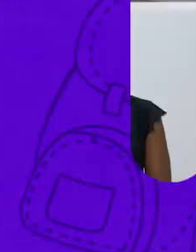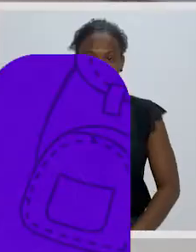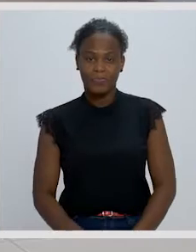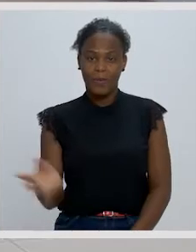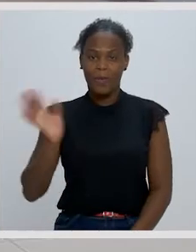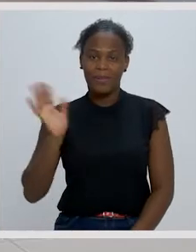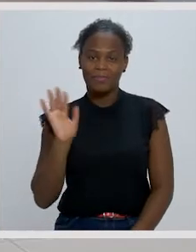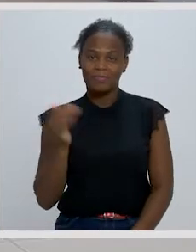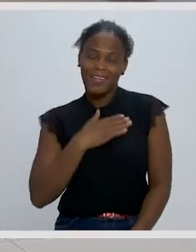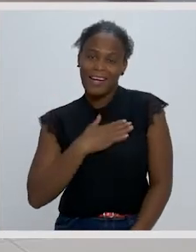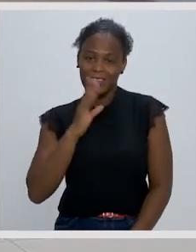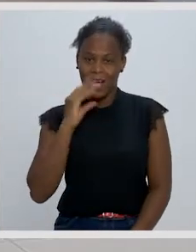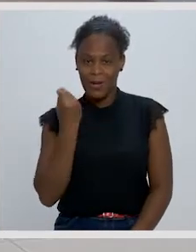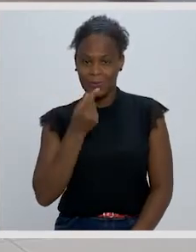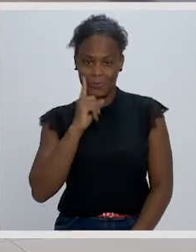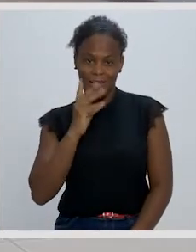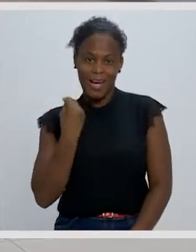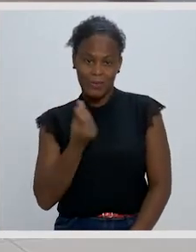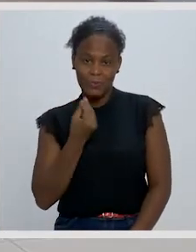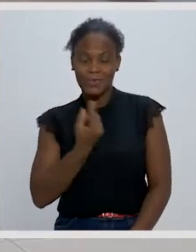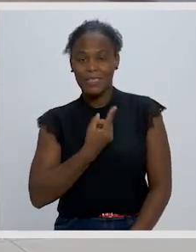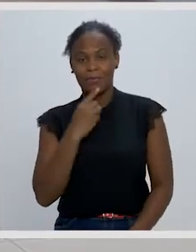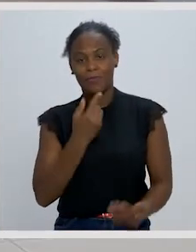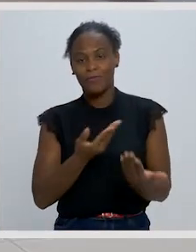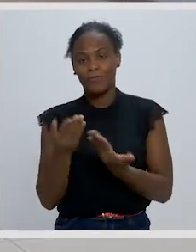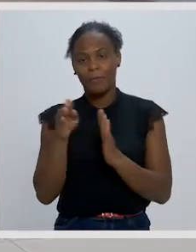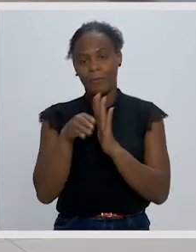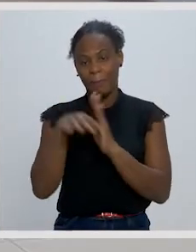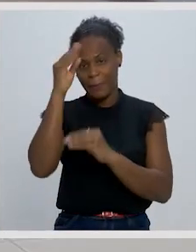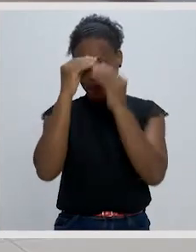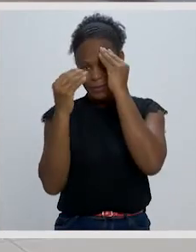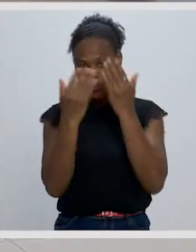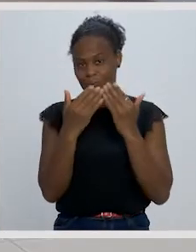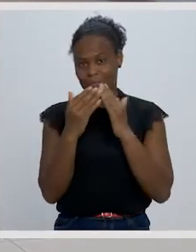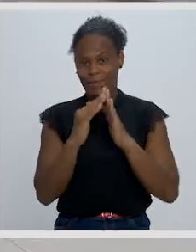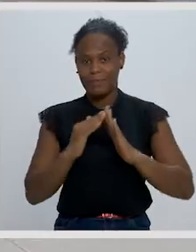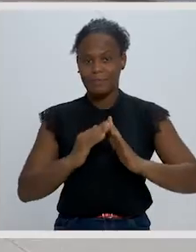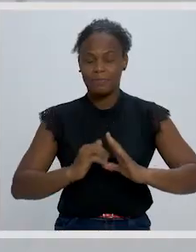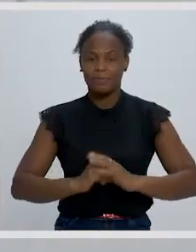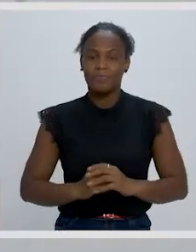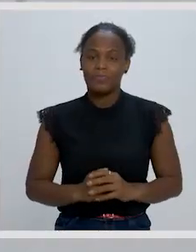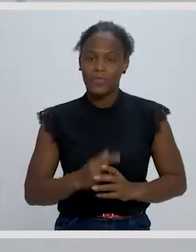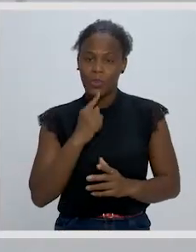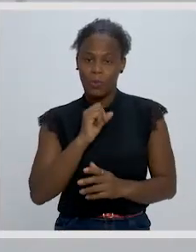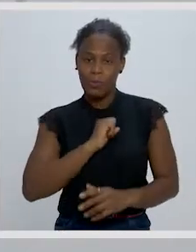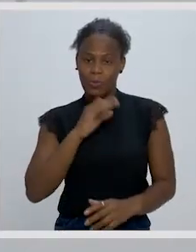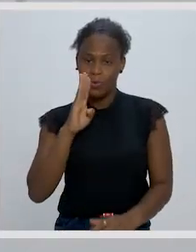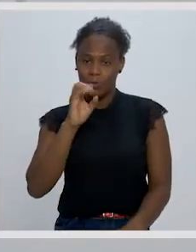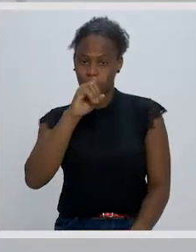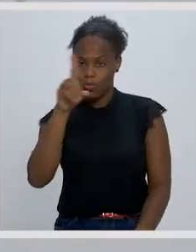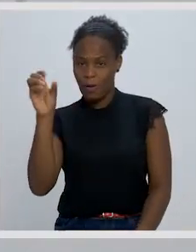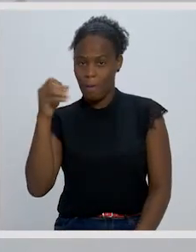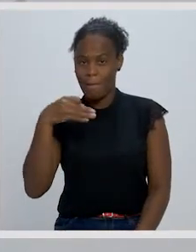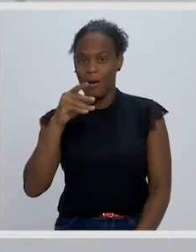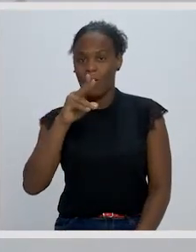Olá, caros alunos, caras alunas, sejam bem-vindos ao programa Aprender e Estudar em Casa. Meu nome é João Paulo Oliveira,